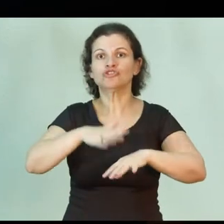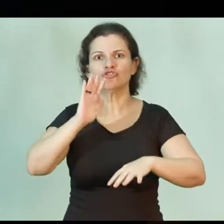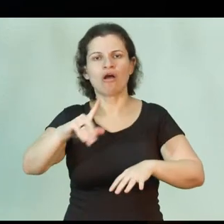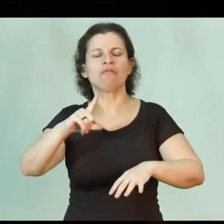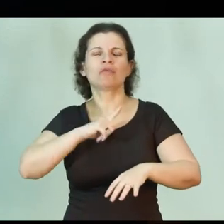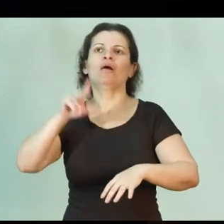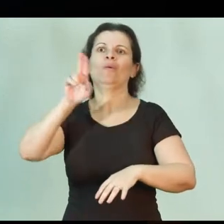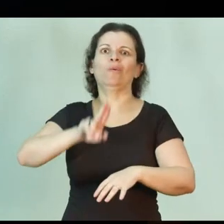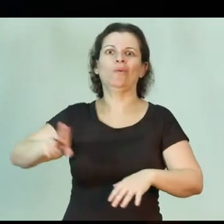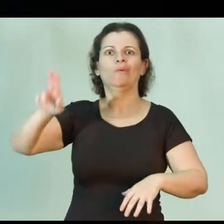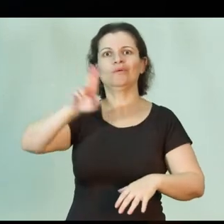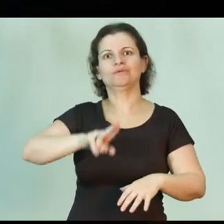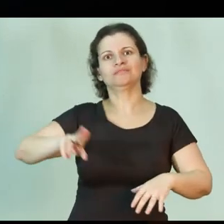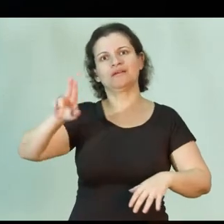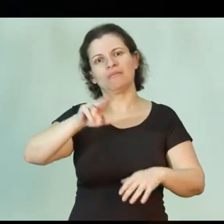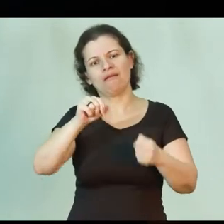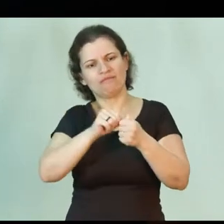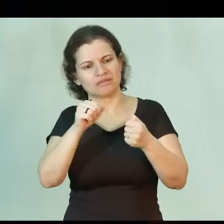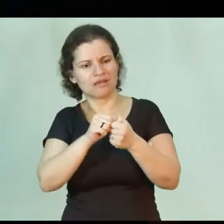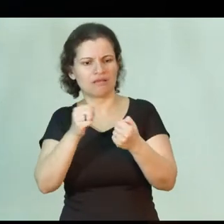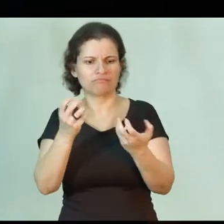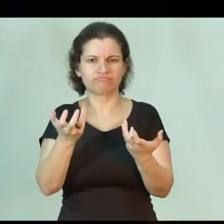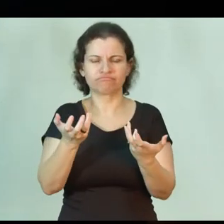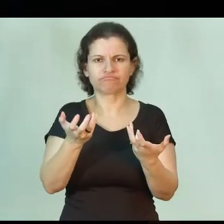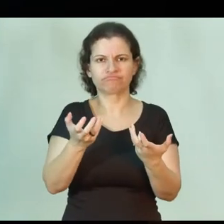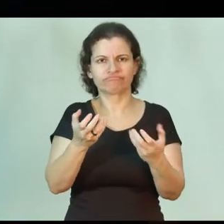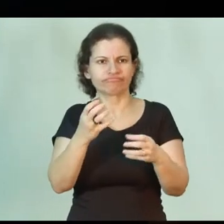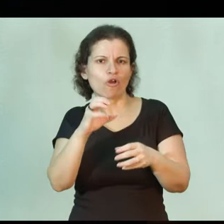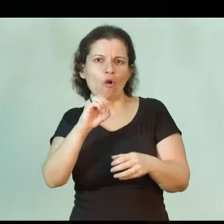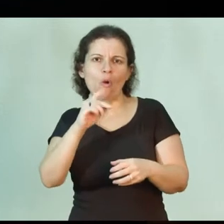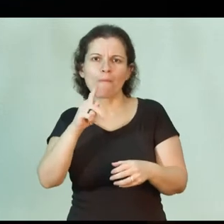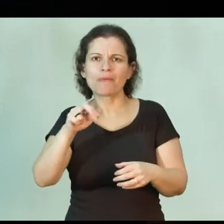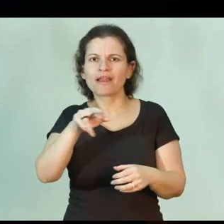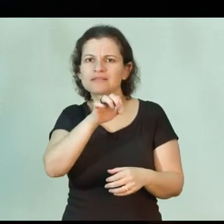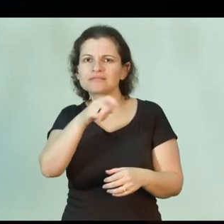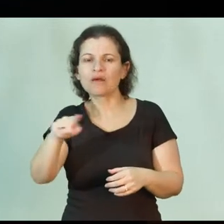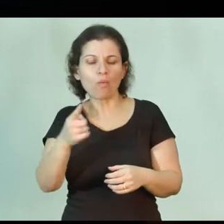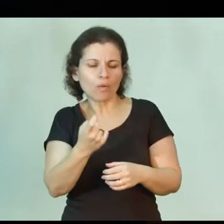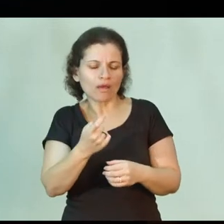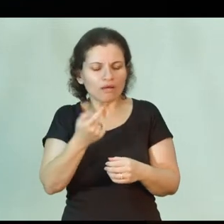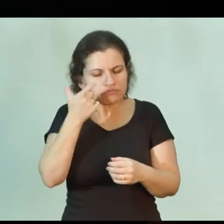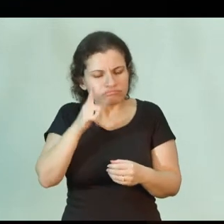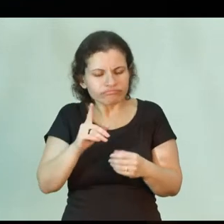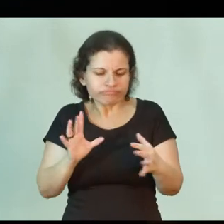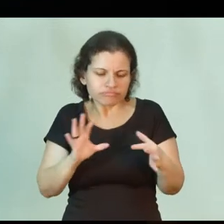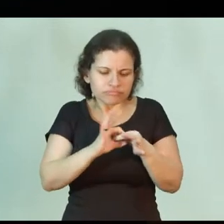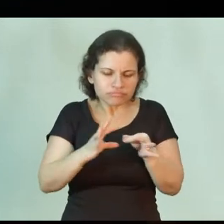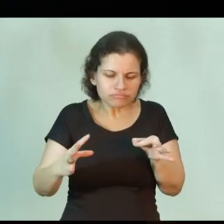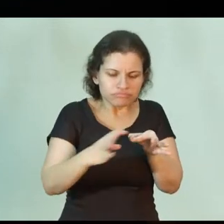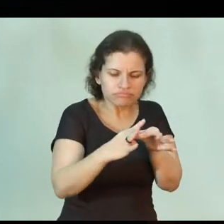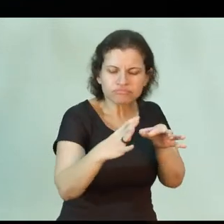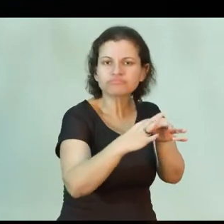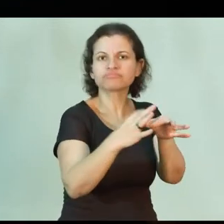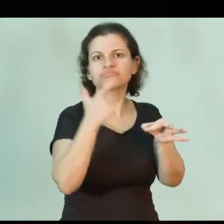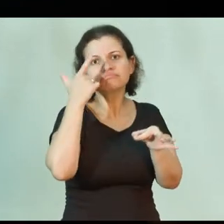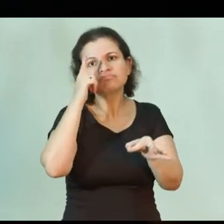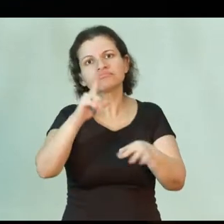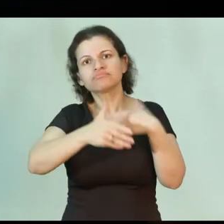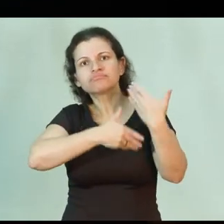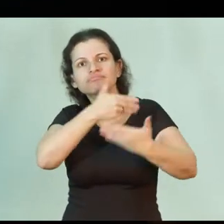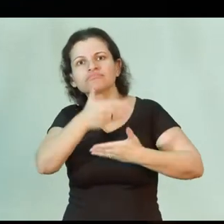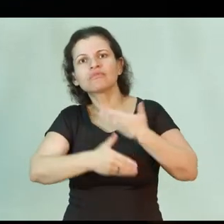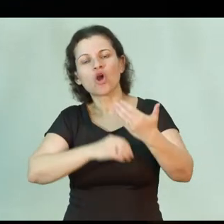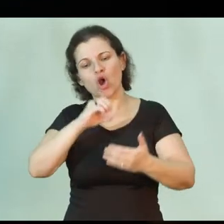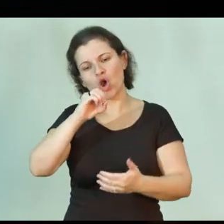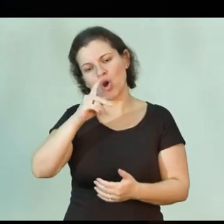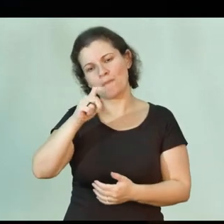utilizados para operações, operações unitárias, e que a gente faça associação, desenvolva essas